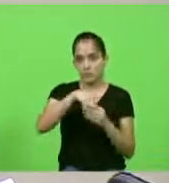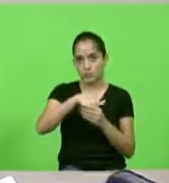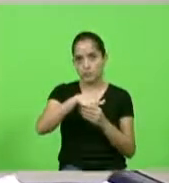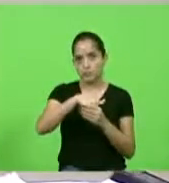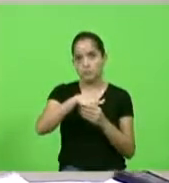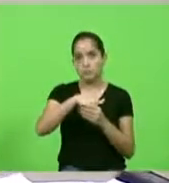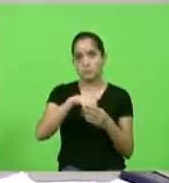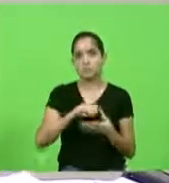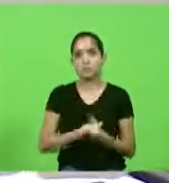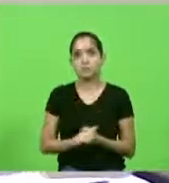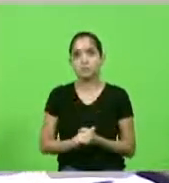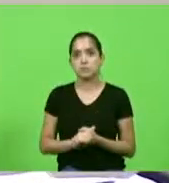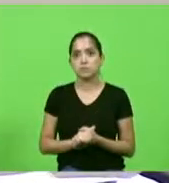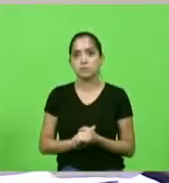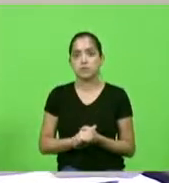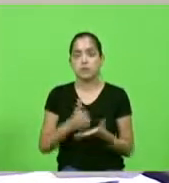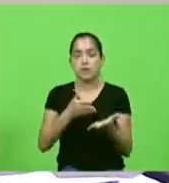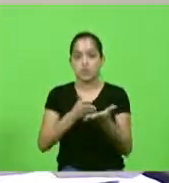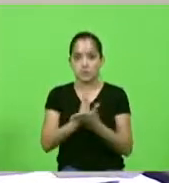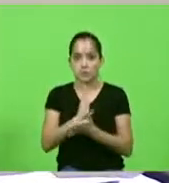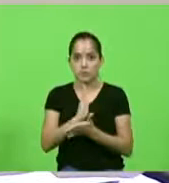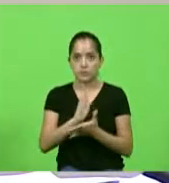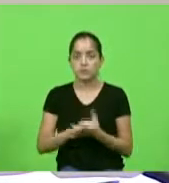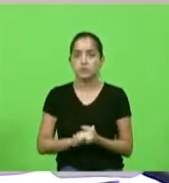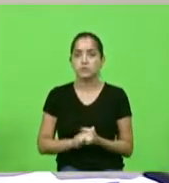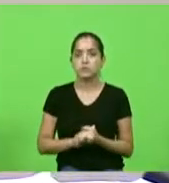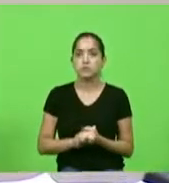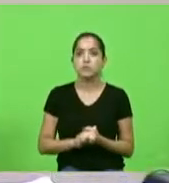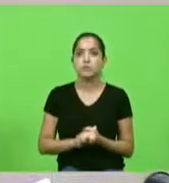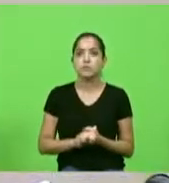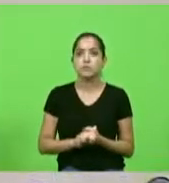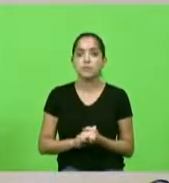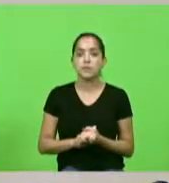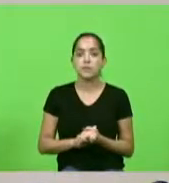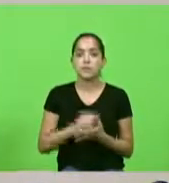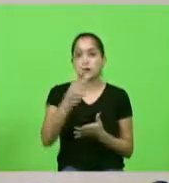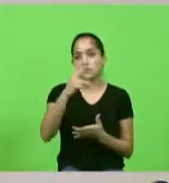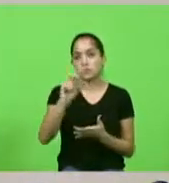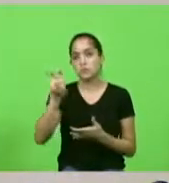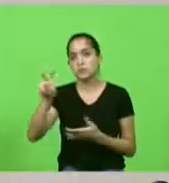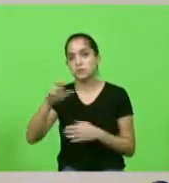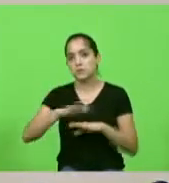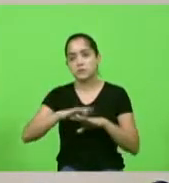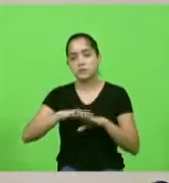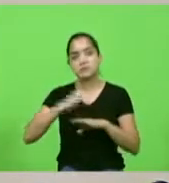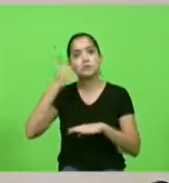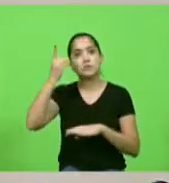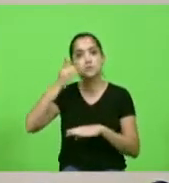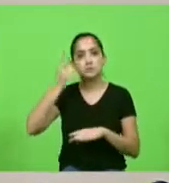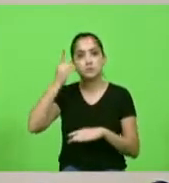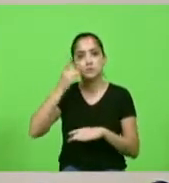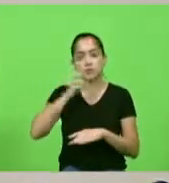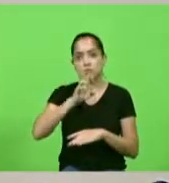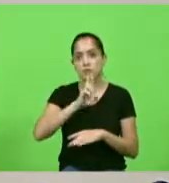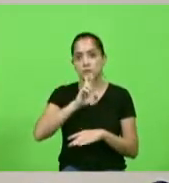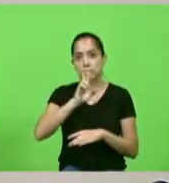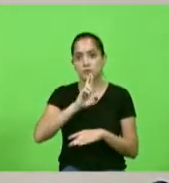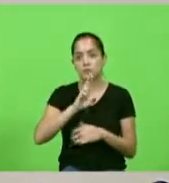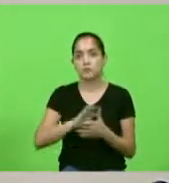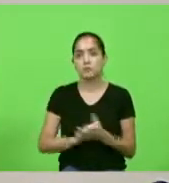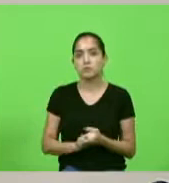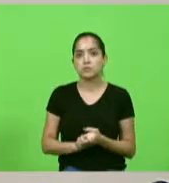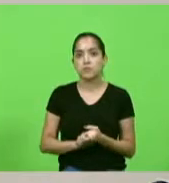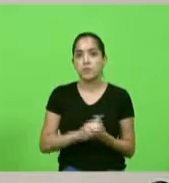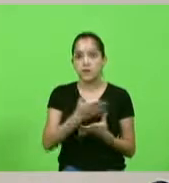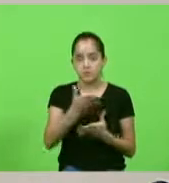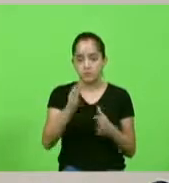aprovado moção moção 205 deputado Rodrigo Minoto manifestando aos